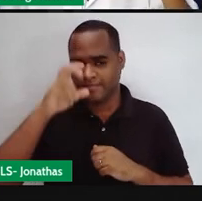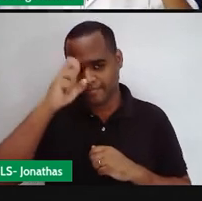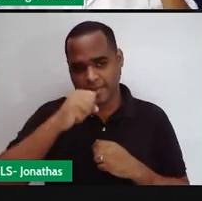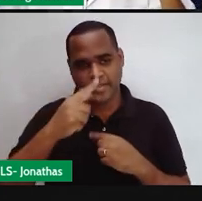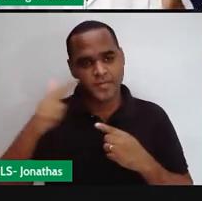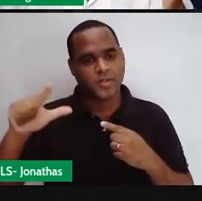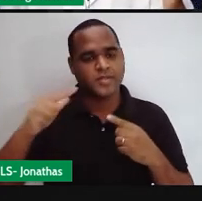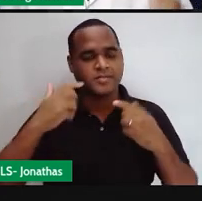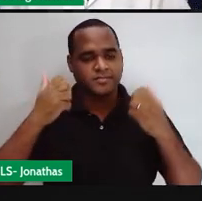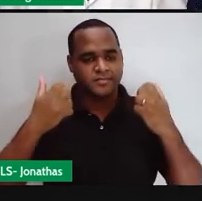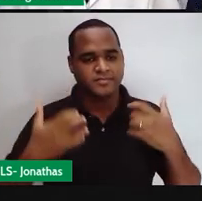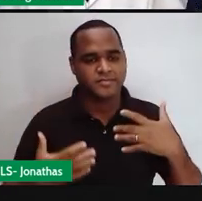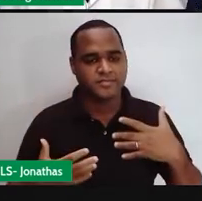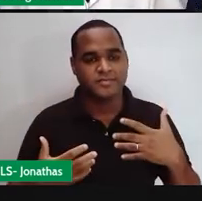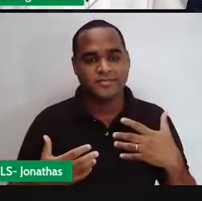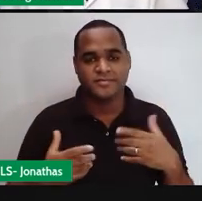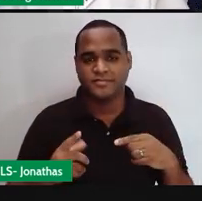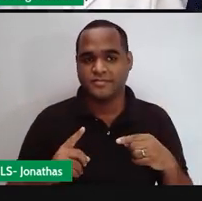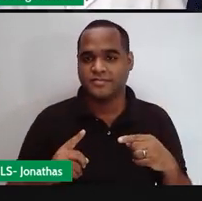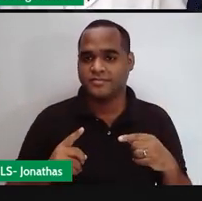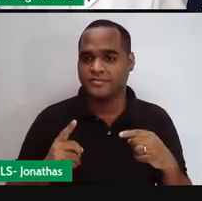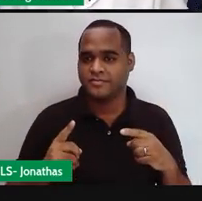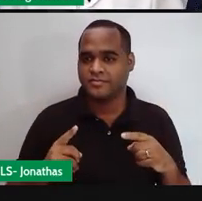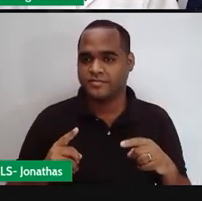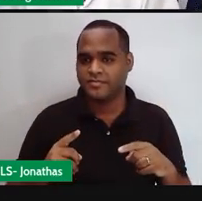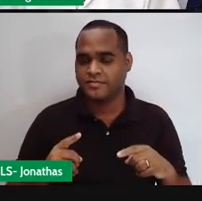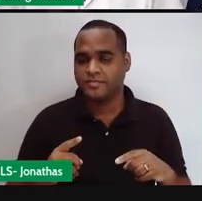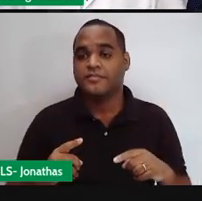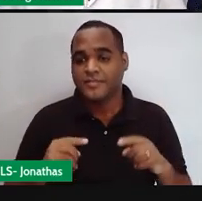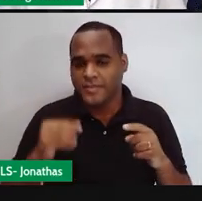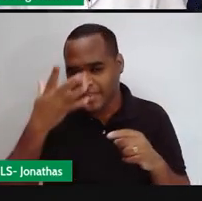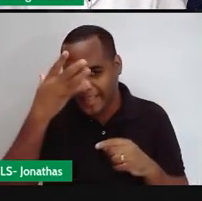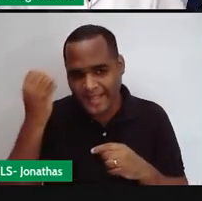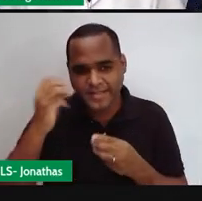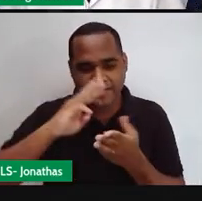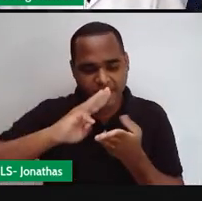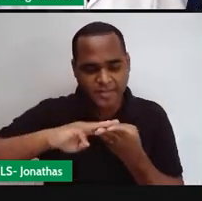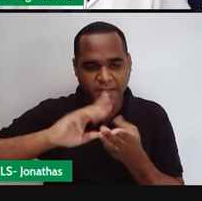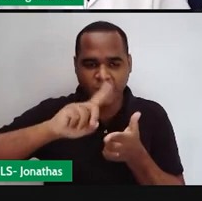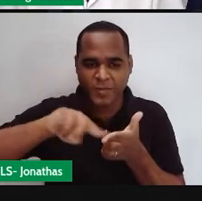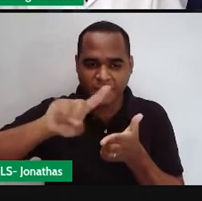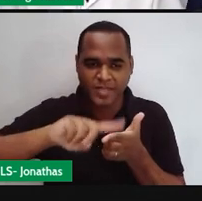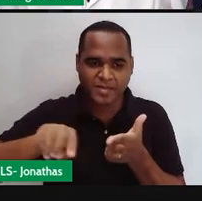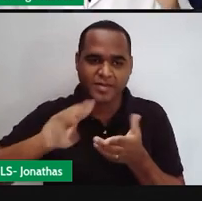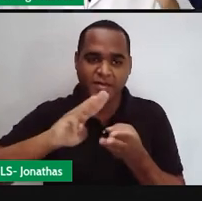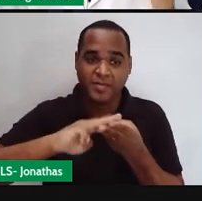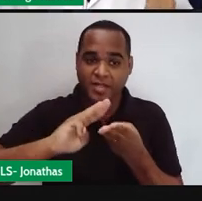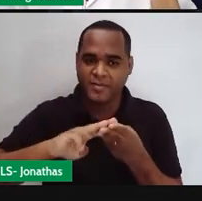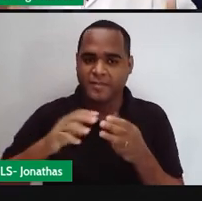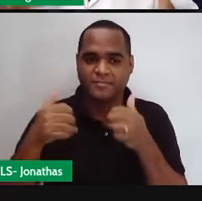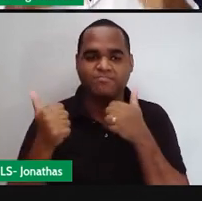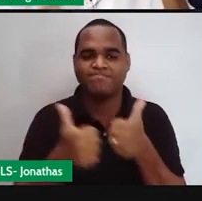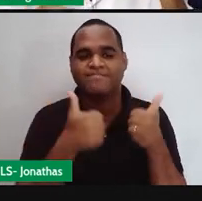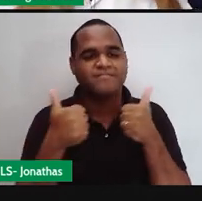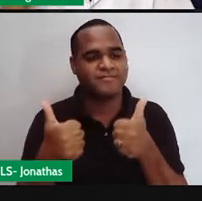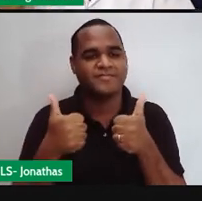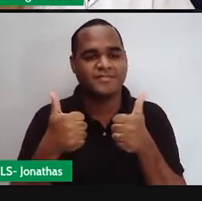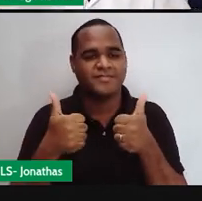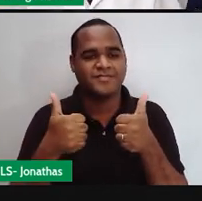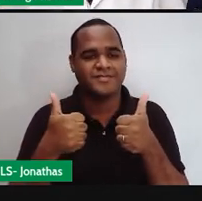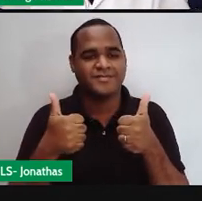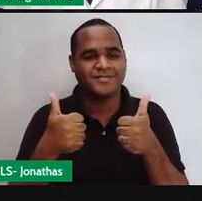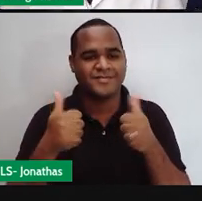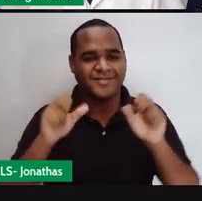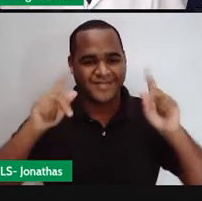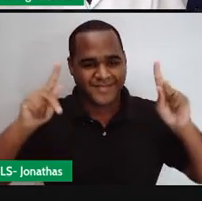então fica aí o meu até logo não esquece matemática não é problema matemática é solução